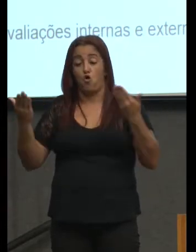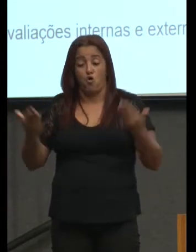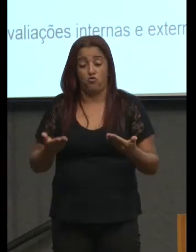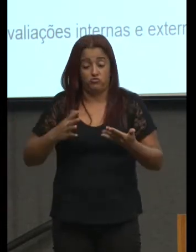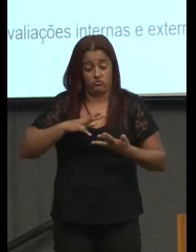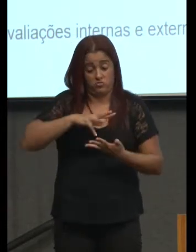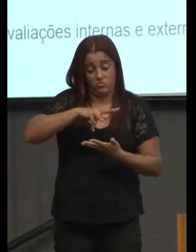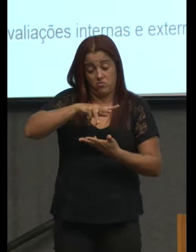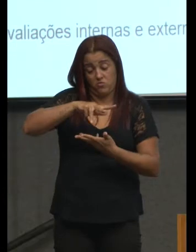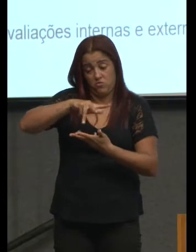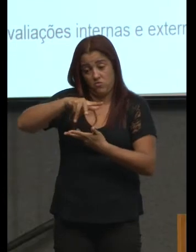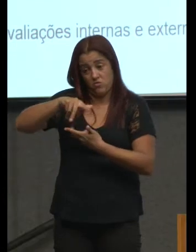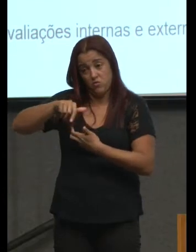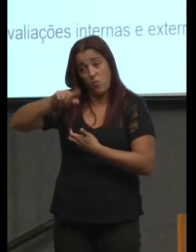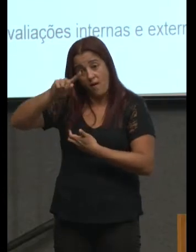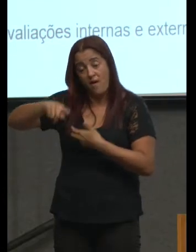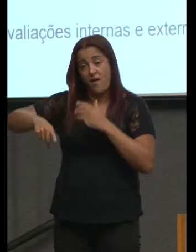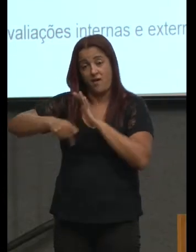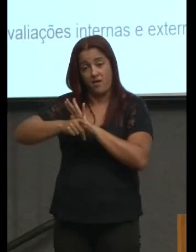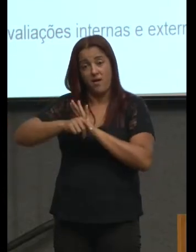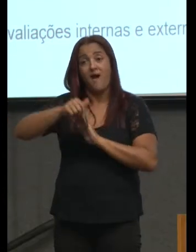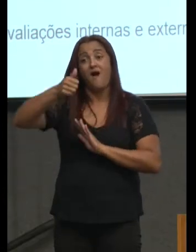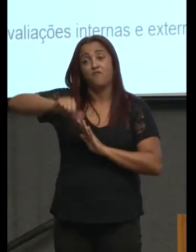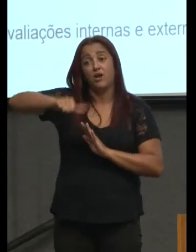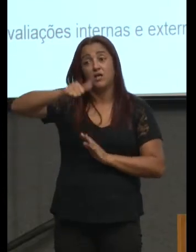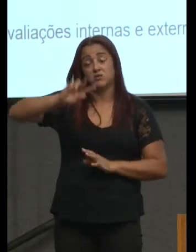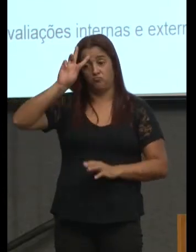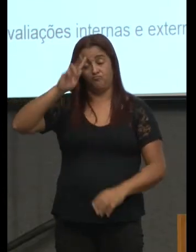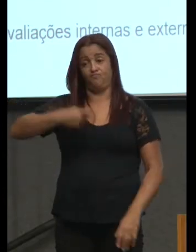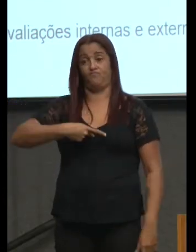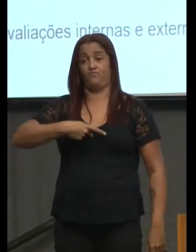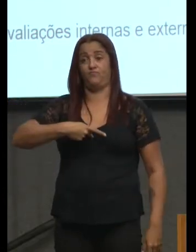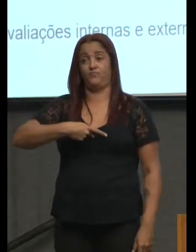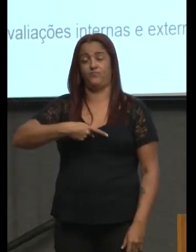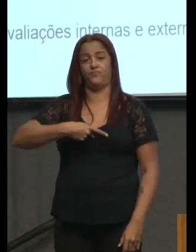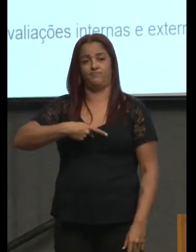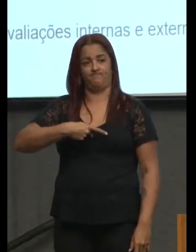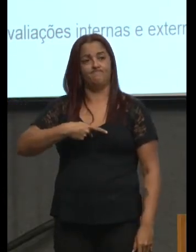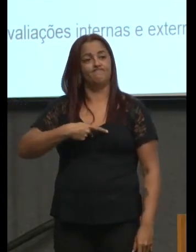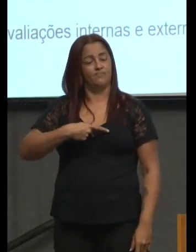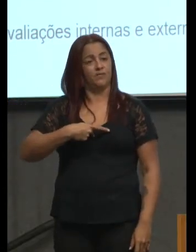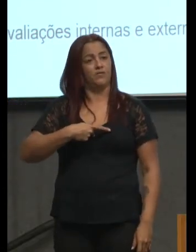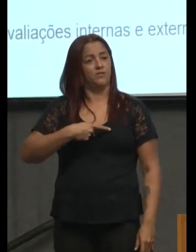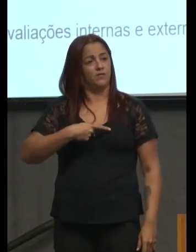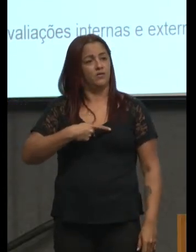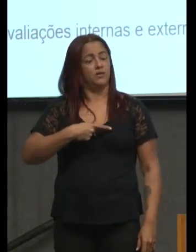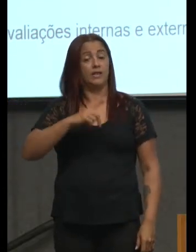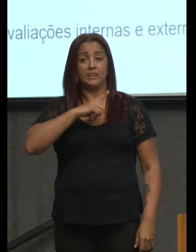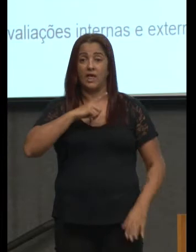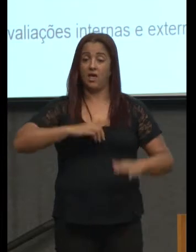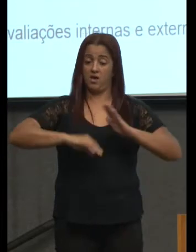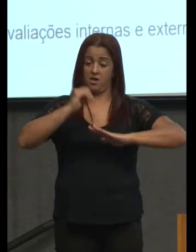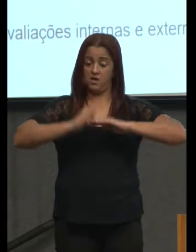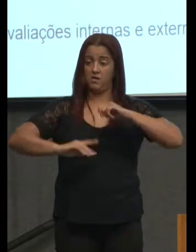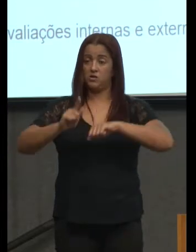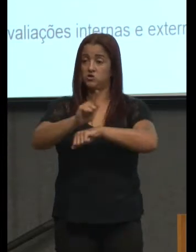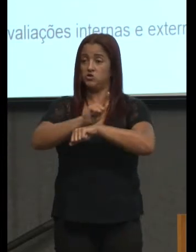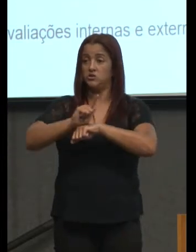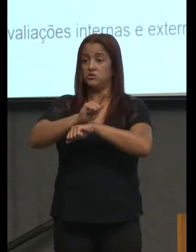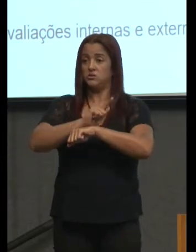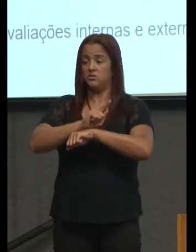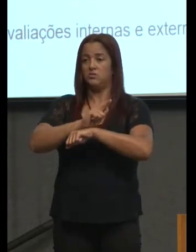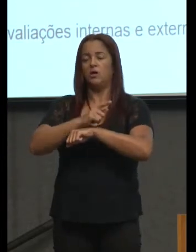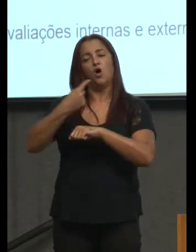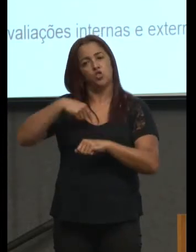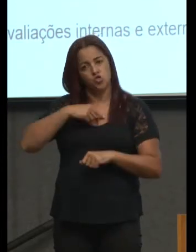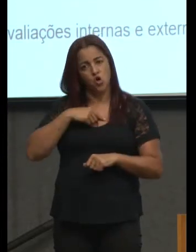é um mundo muito de autoavaliação de autocuidado de self-government como se diz de autogestão e